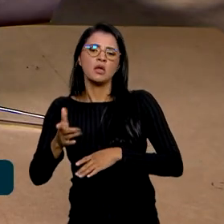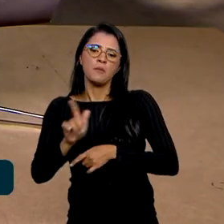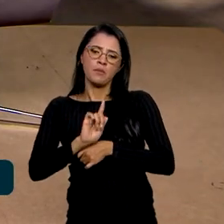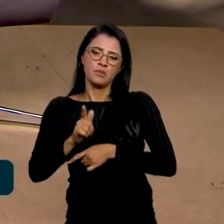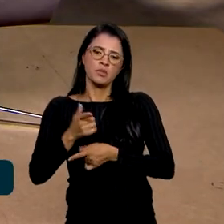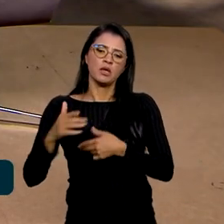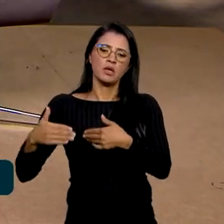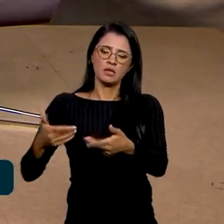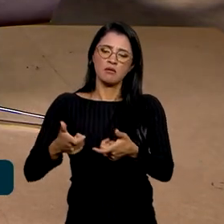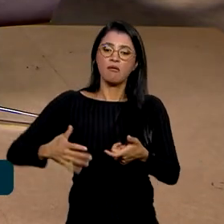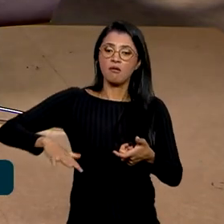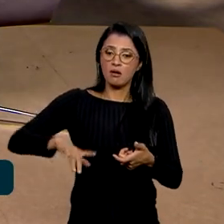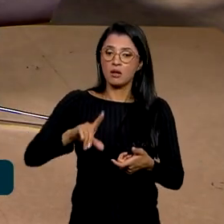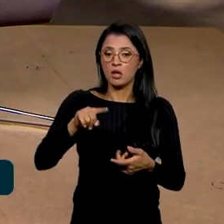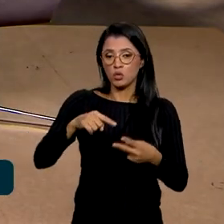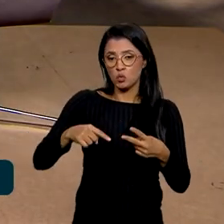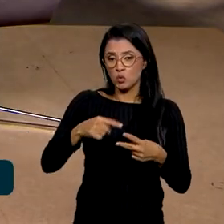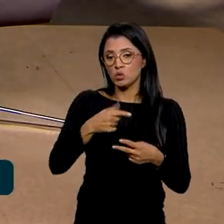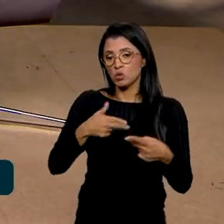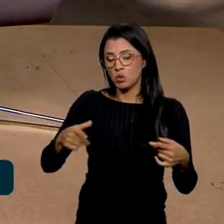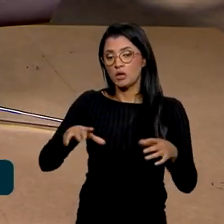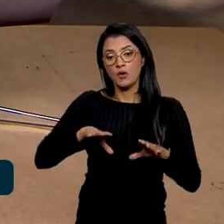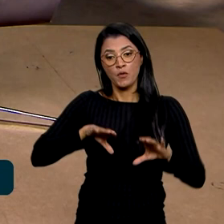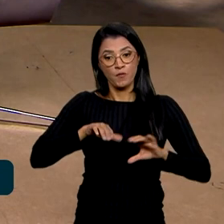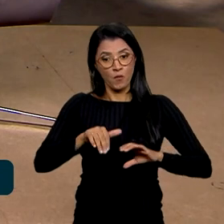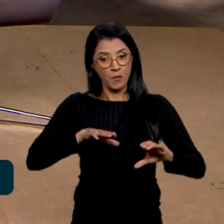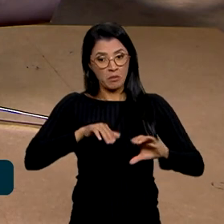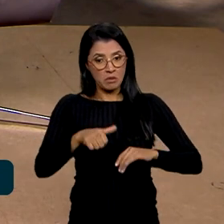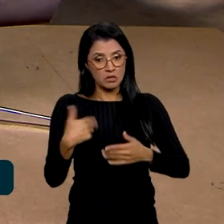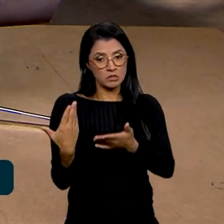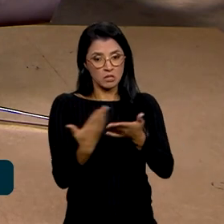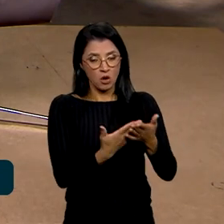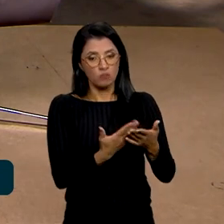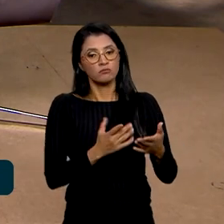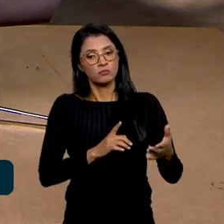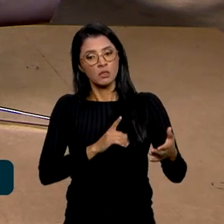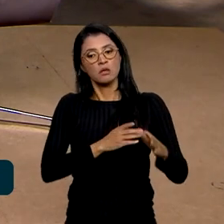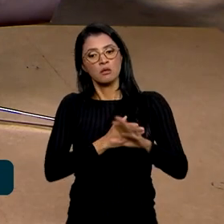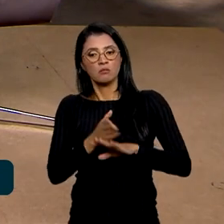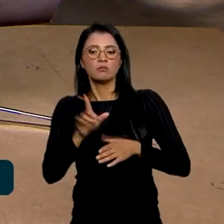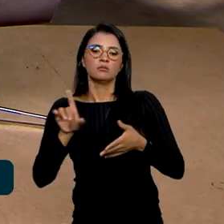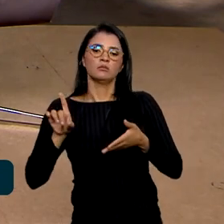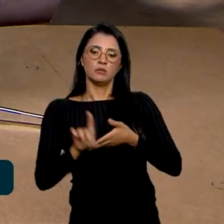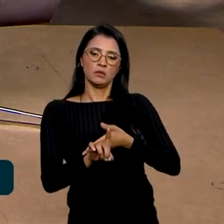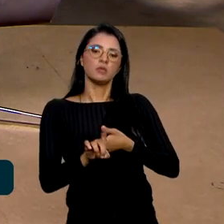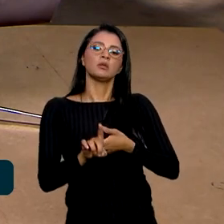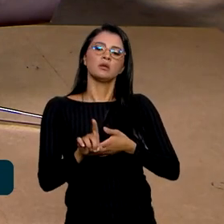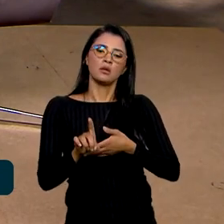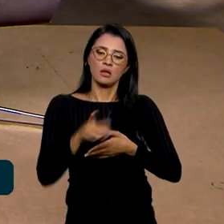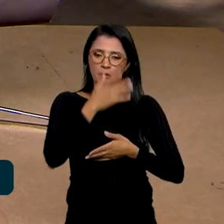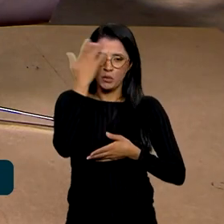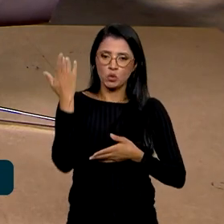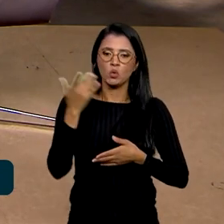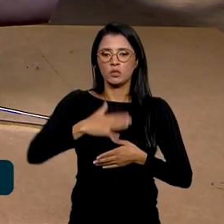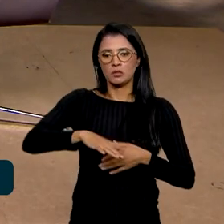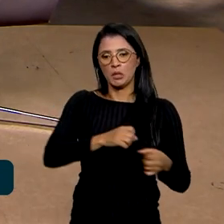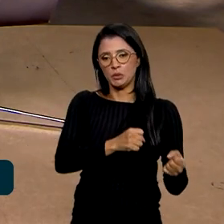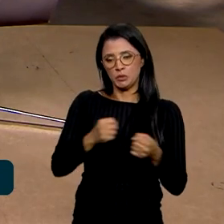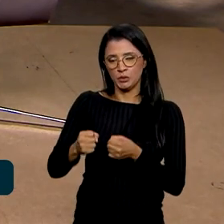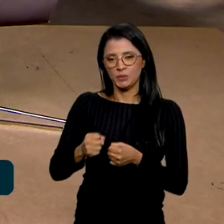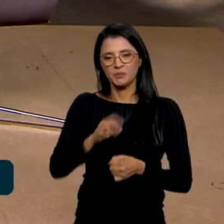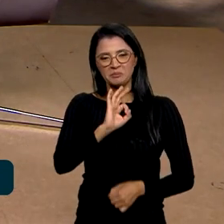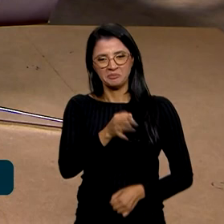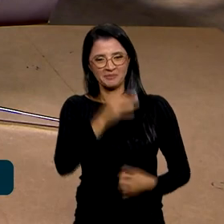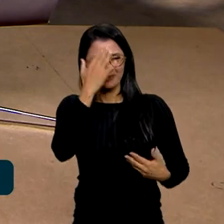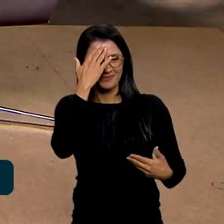Eu acho que são duas questões, a formação e a incorporação dessas pessoas nos espaços de poder. Certo. Obrigada,